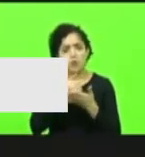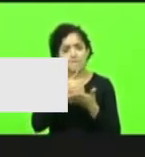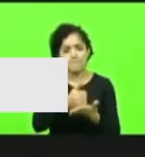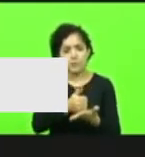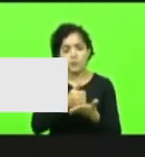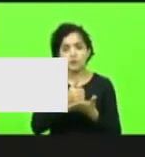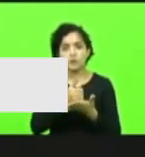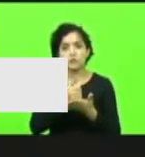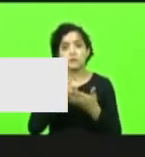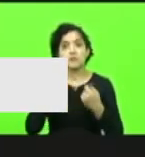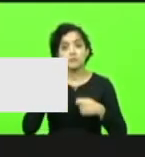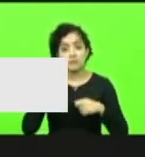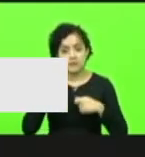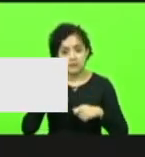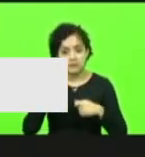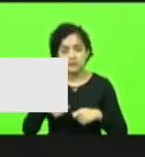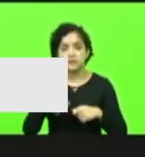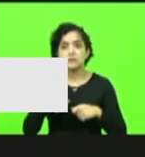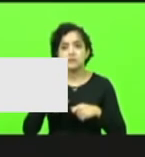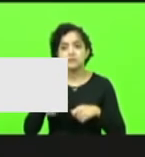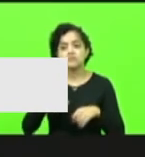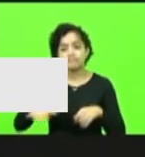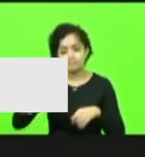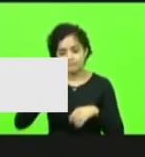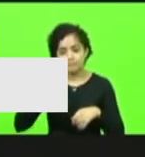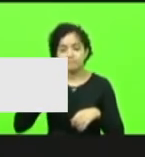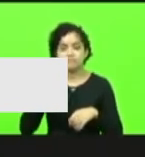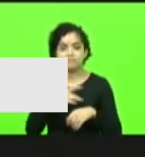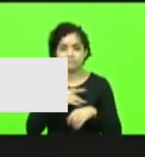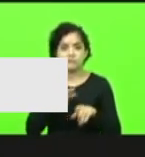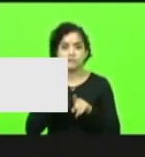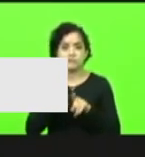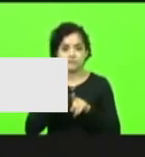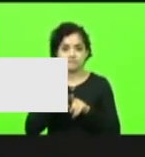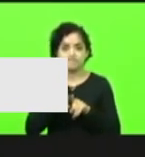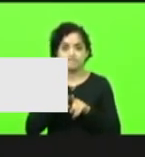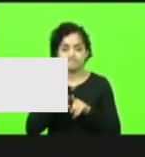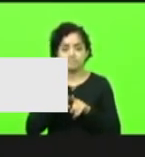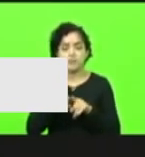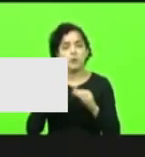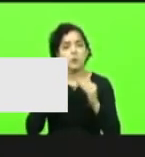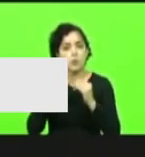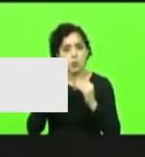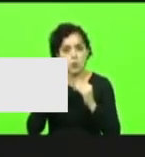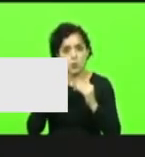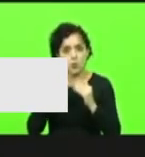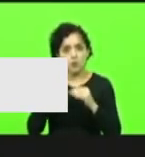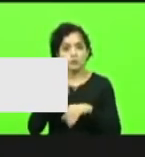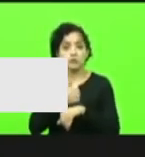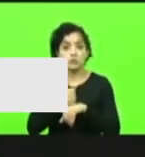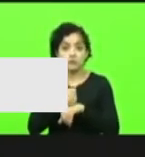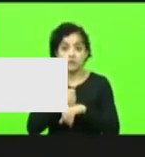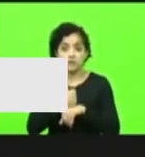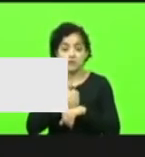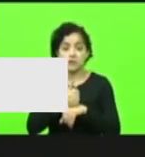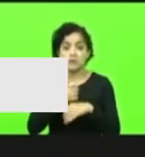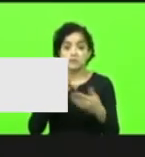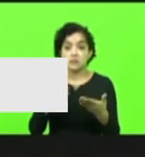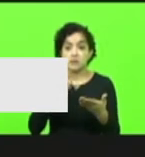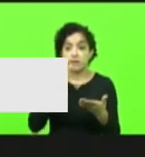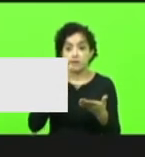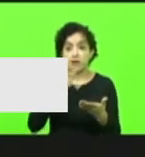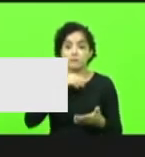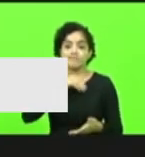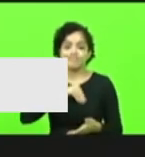correr atrás disso também para a área da saúde. Concordo com os profissionais quando falam da questão salarial, sim,